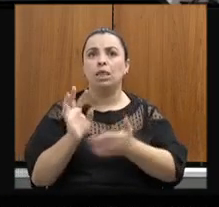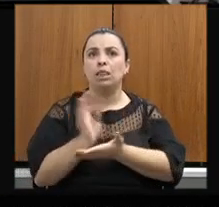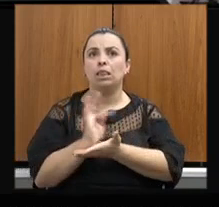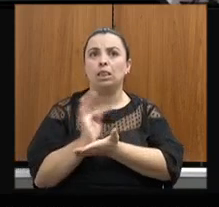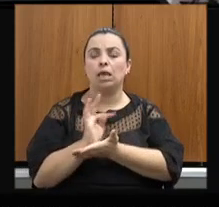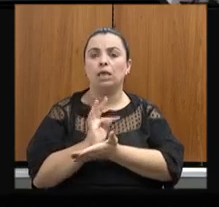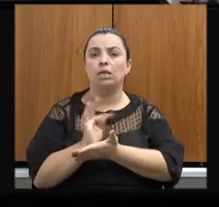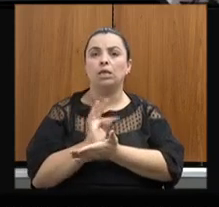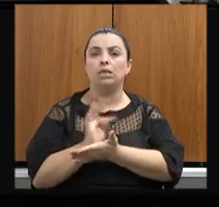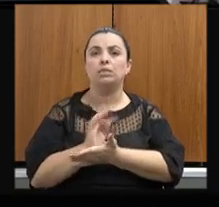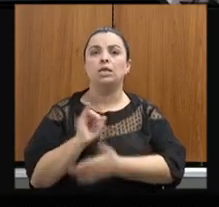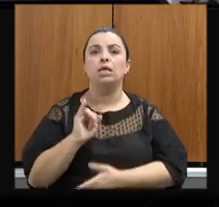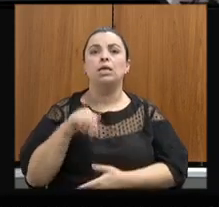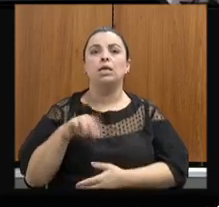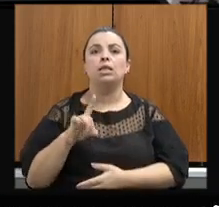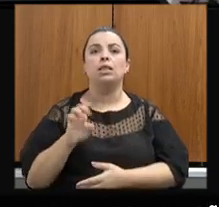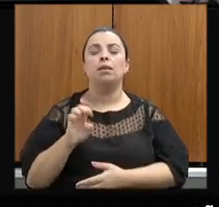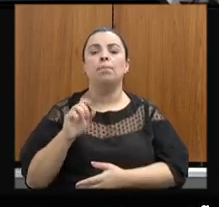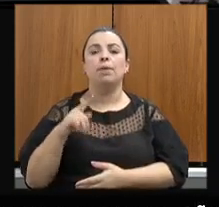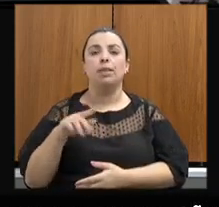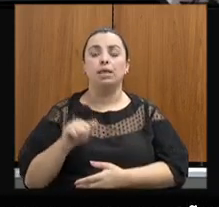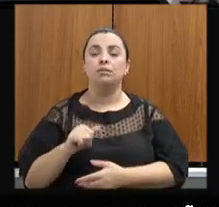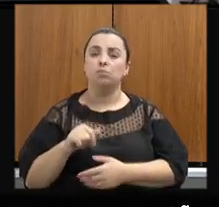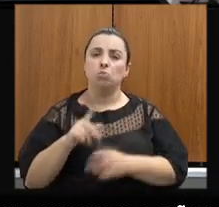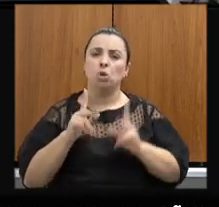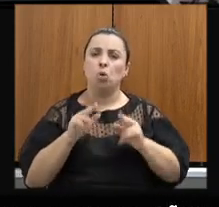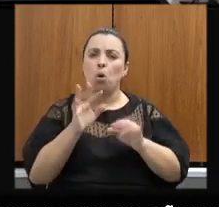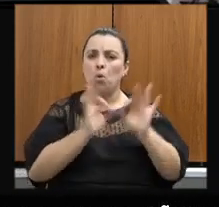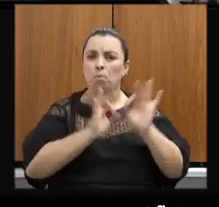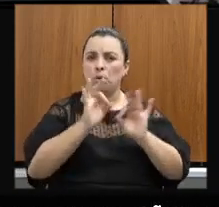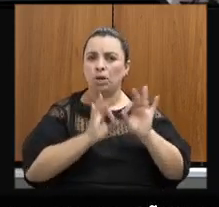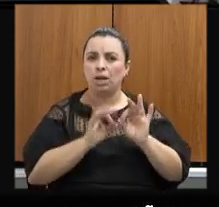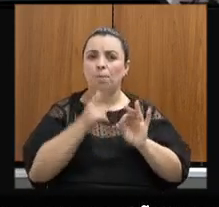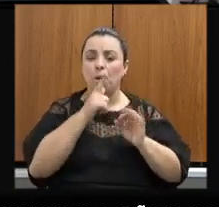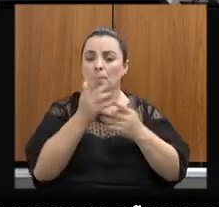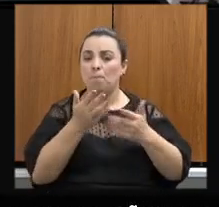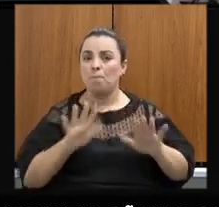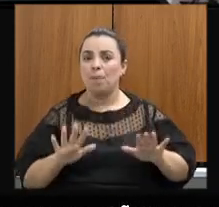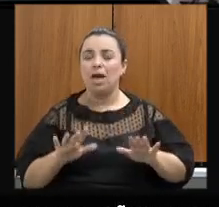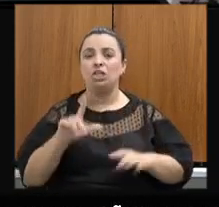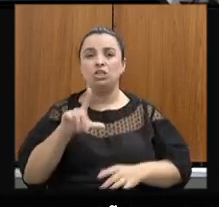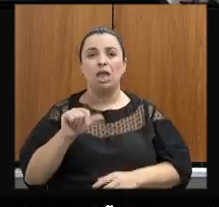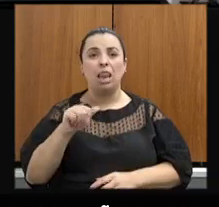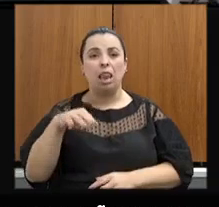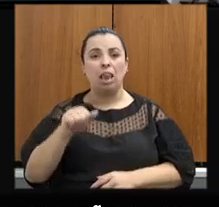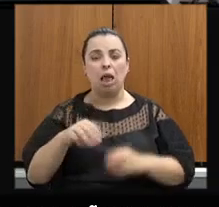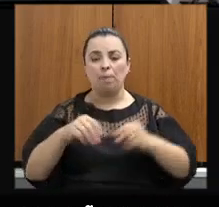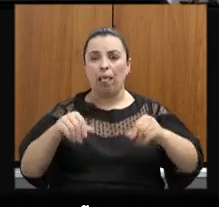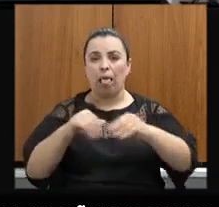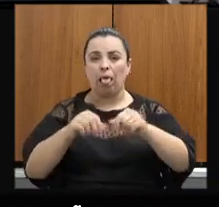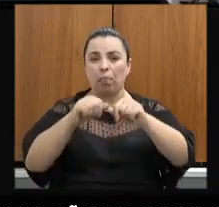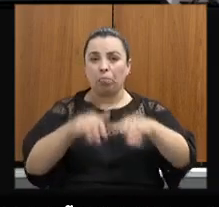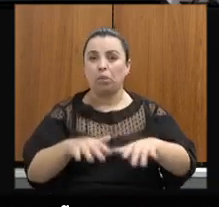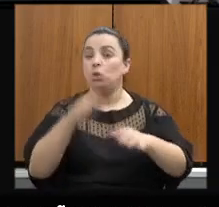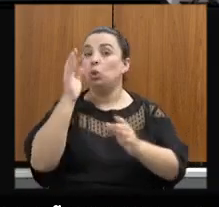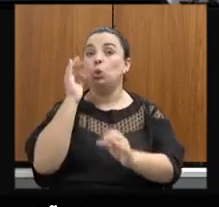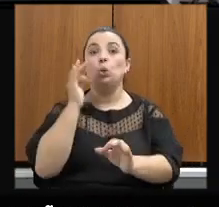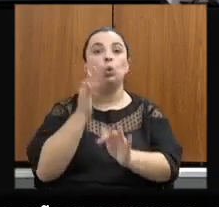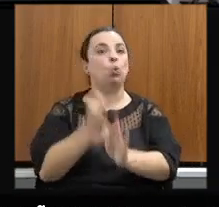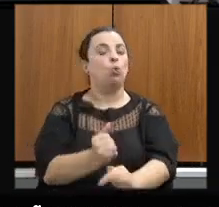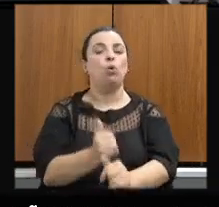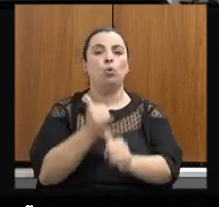também a Lei Mar de Lama Nunca Mais, com 59 solicitações, 26 deferidas e 33